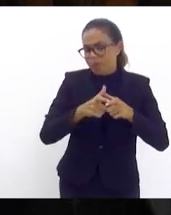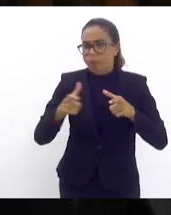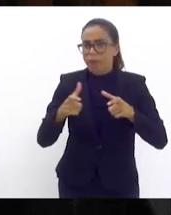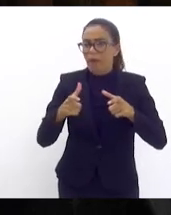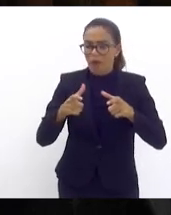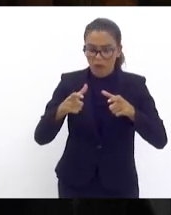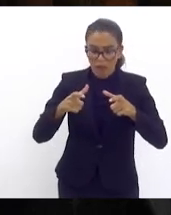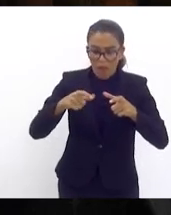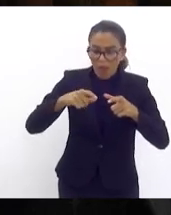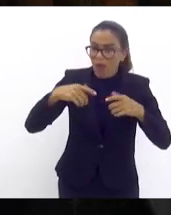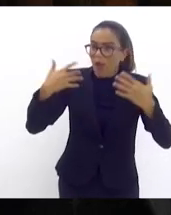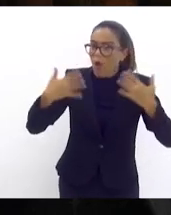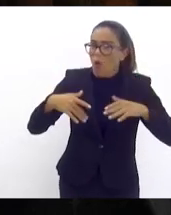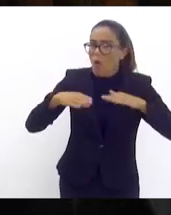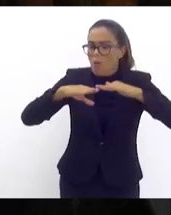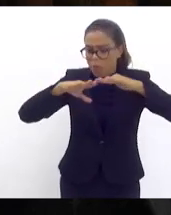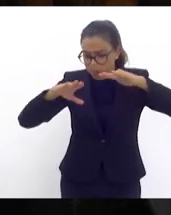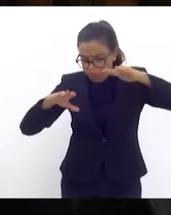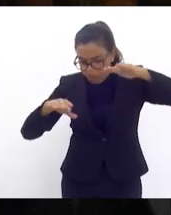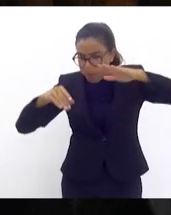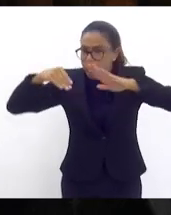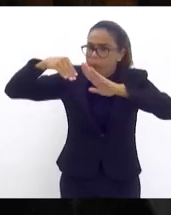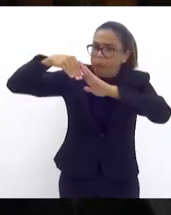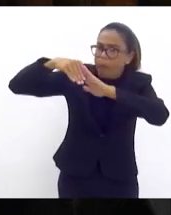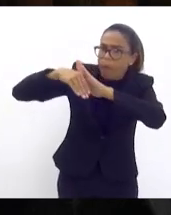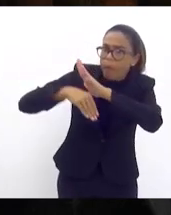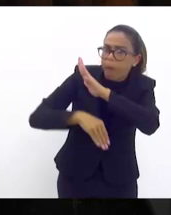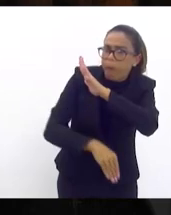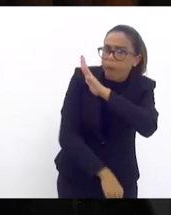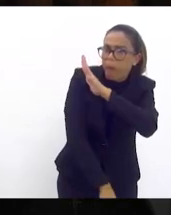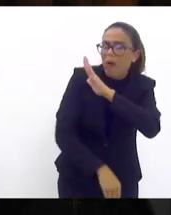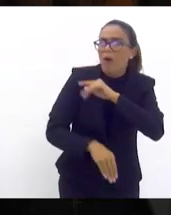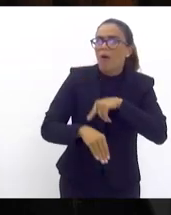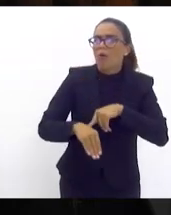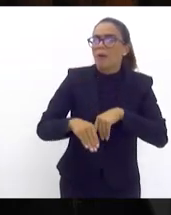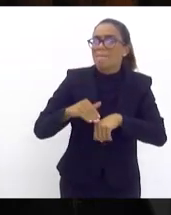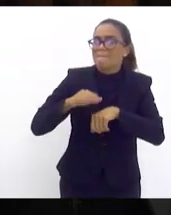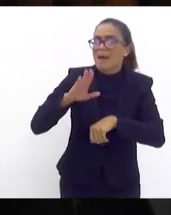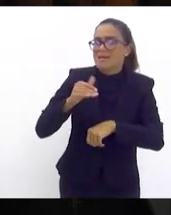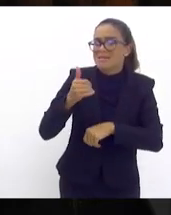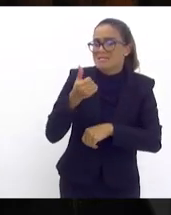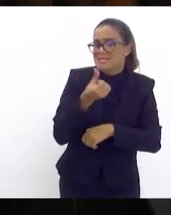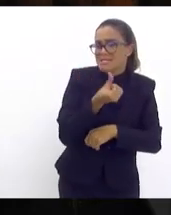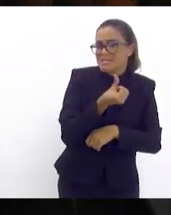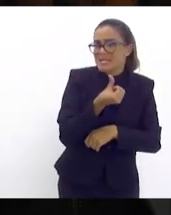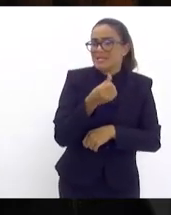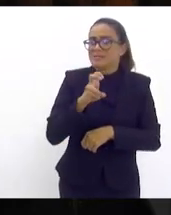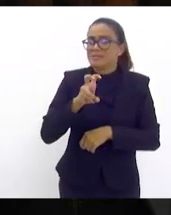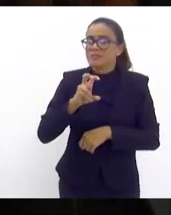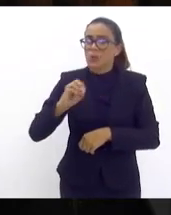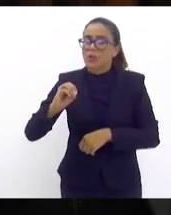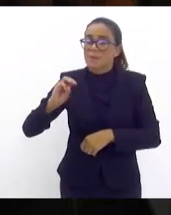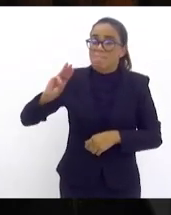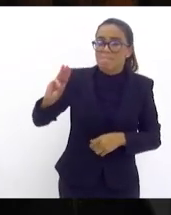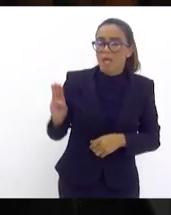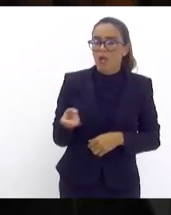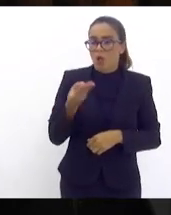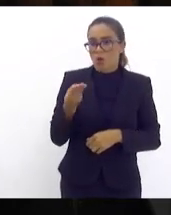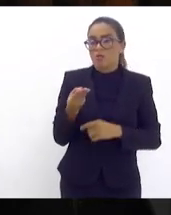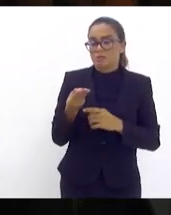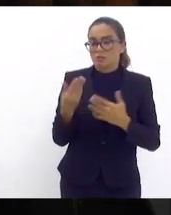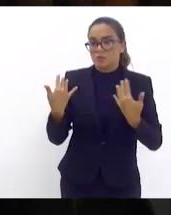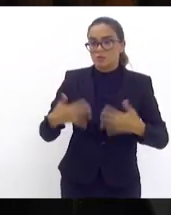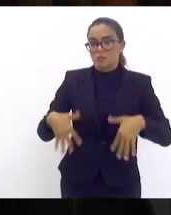Petrópolis de mais de 650 milhões então poder dar esse respiro